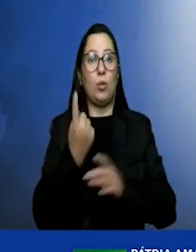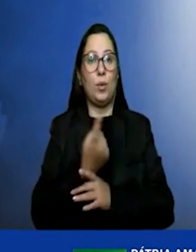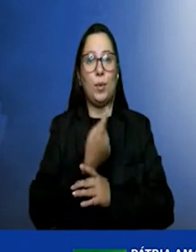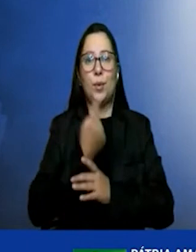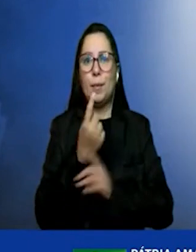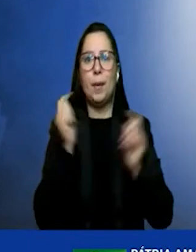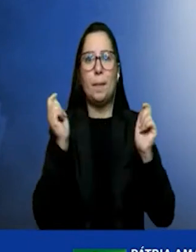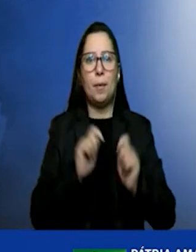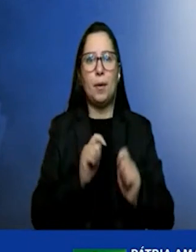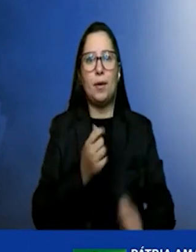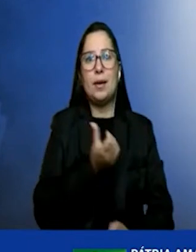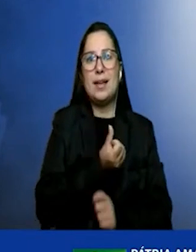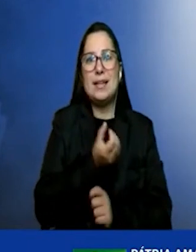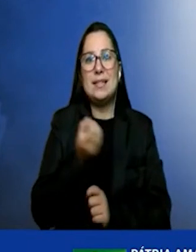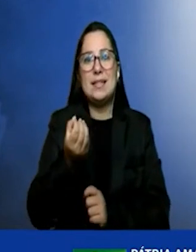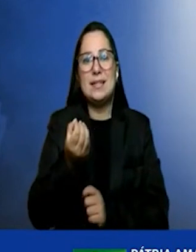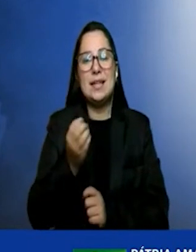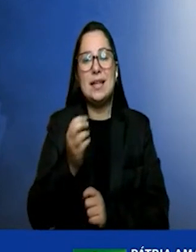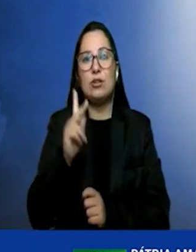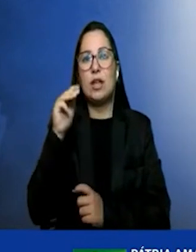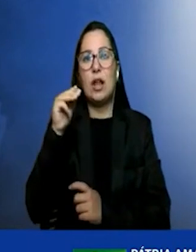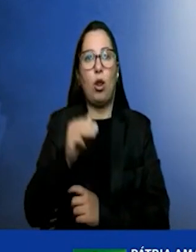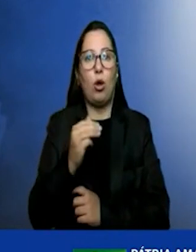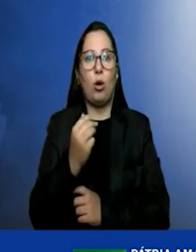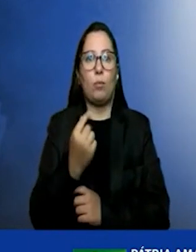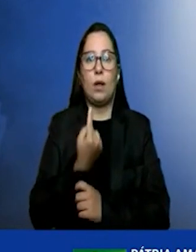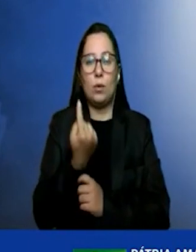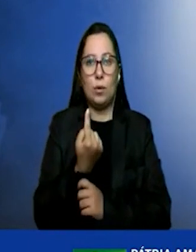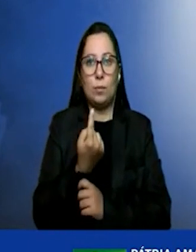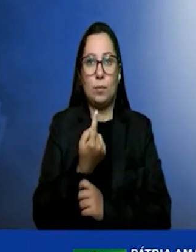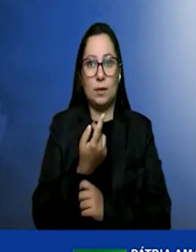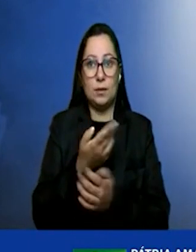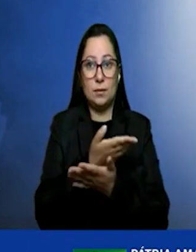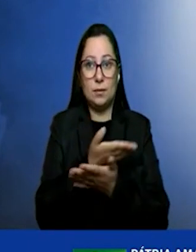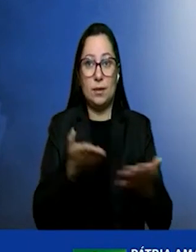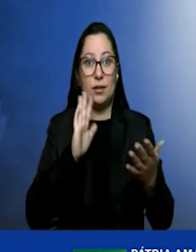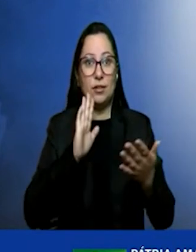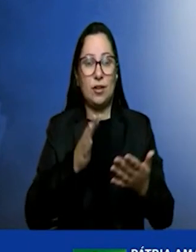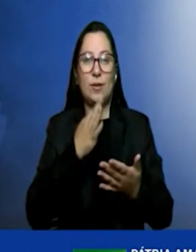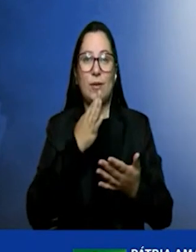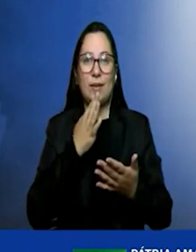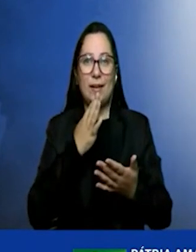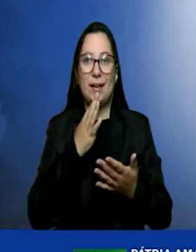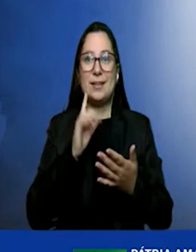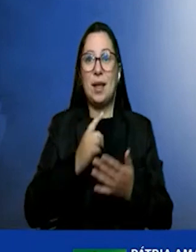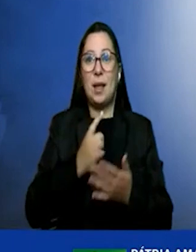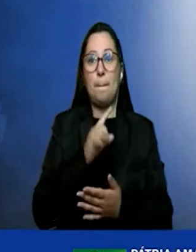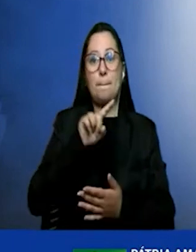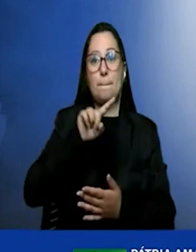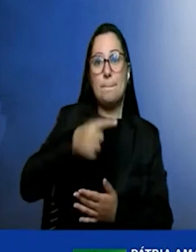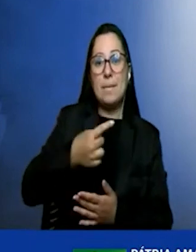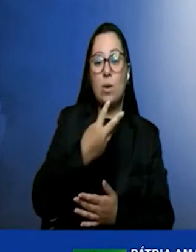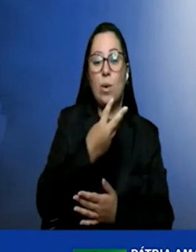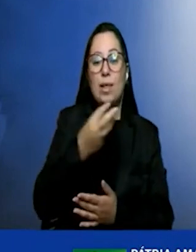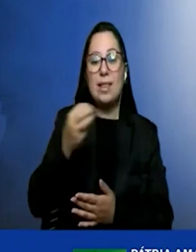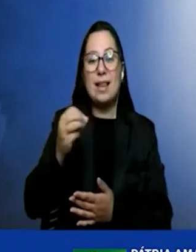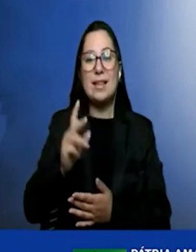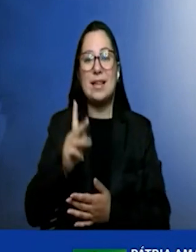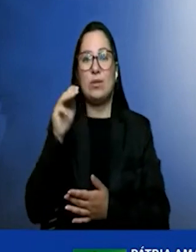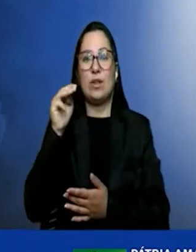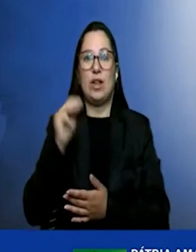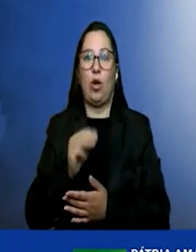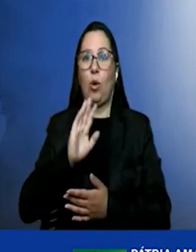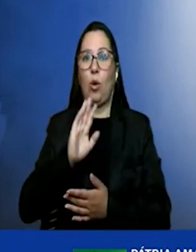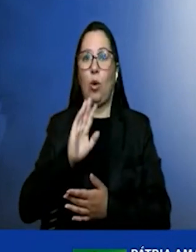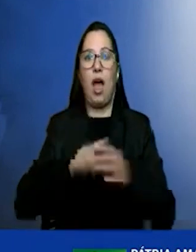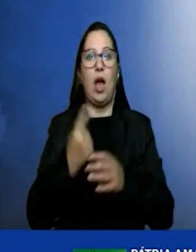600 quilômetros de autonomia, muito embora vocês já devam ter ouvido recordes de 1.300 quilômetros de autonomia. O